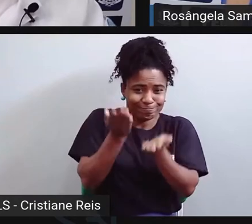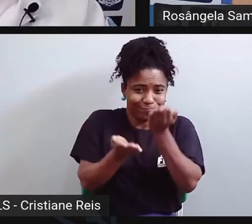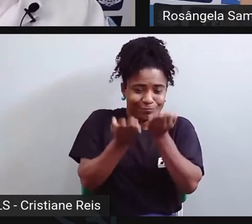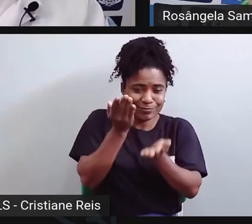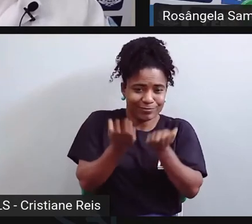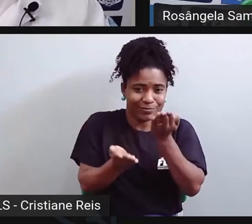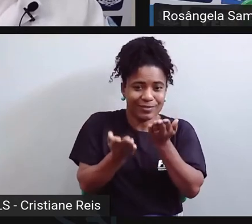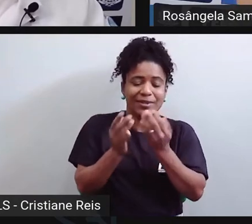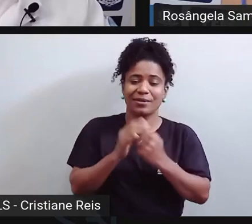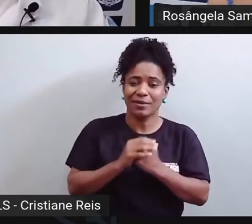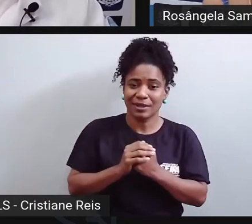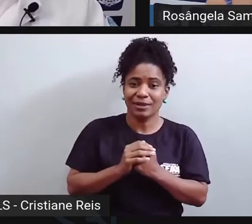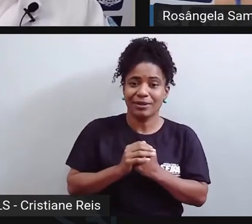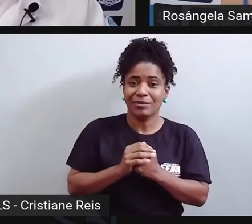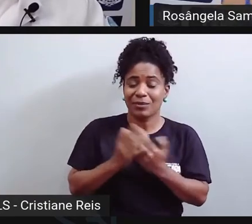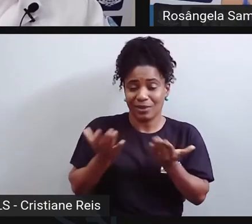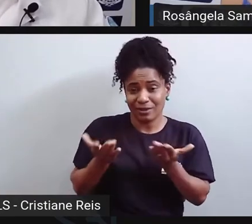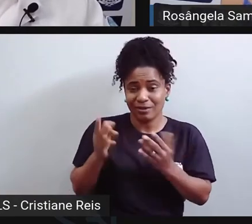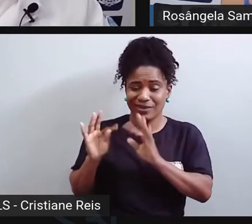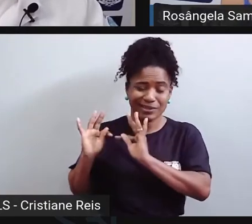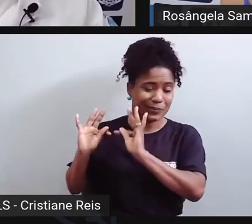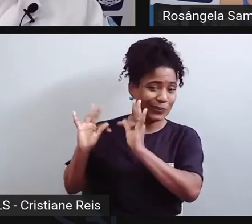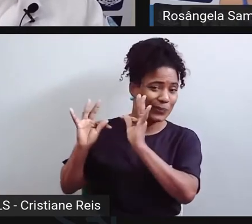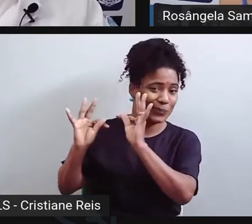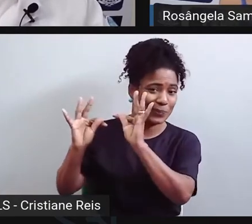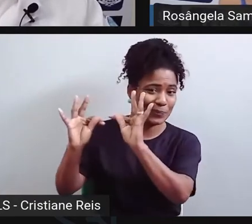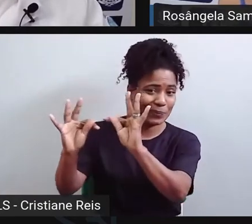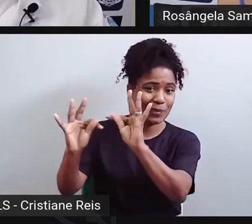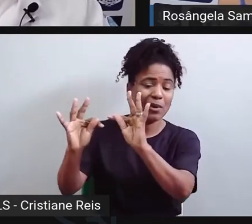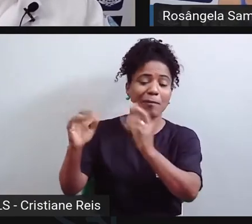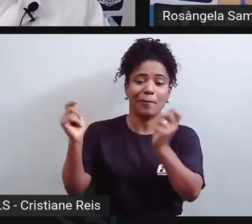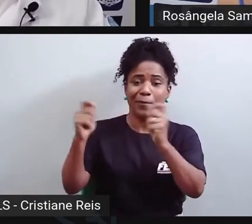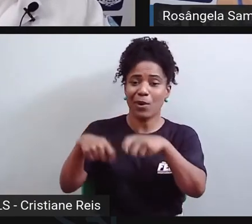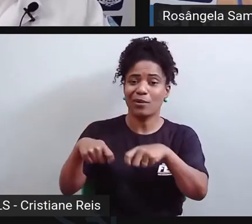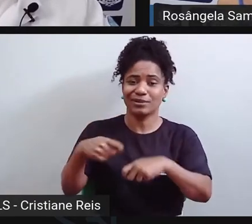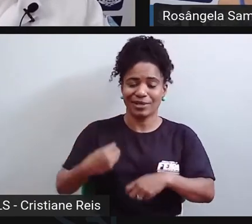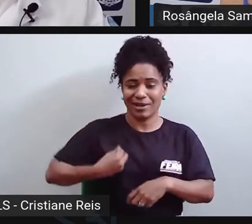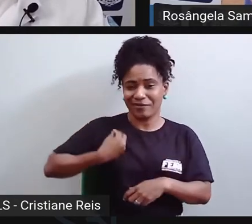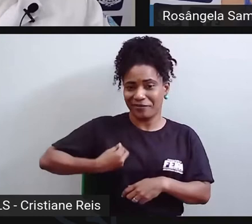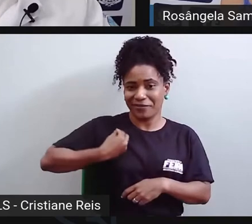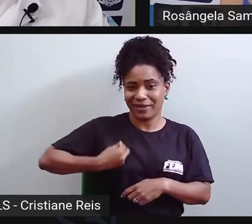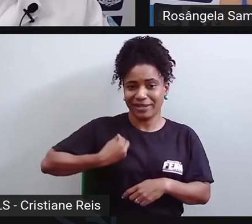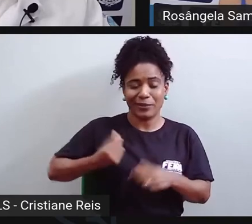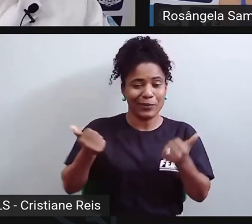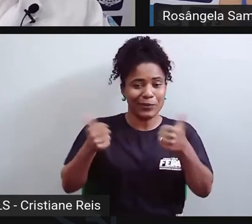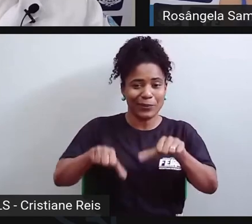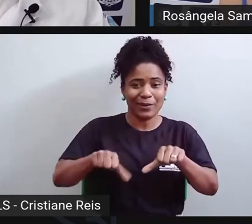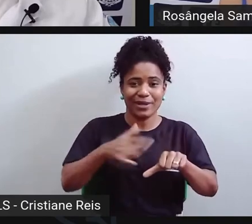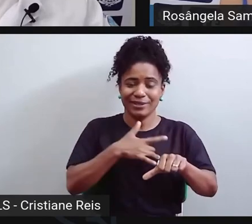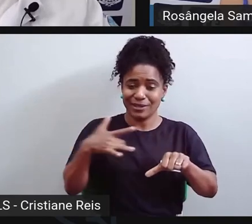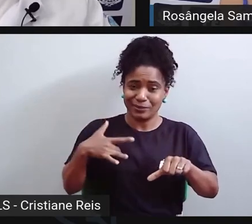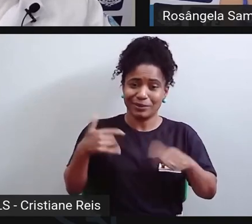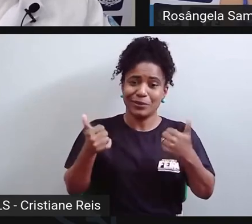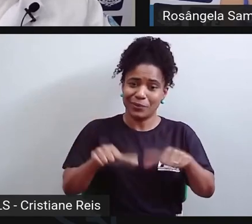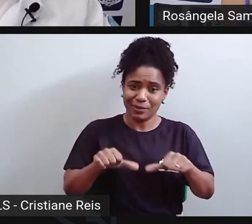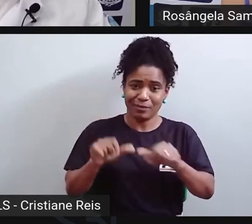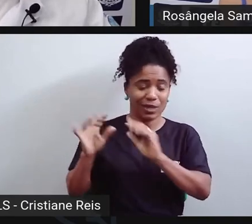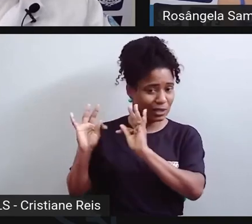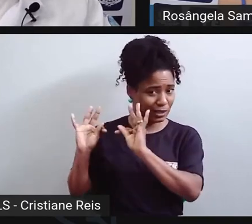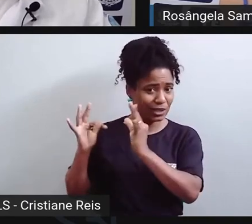desfavorável à nossa vida e à nossa saúde. Porque a tecnologia também é uma coisa boa, né?